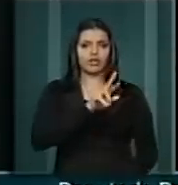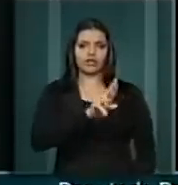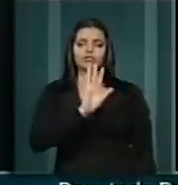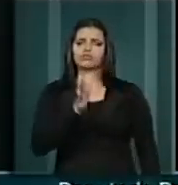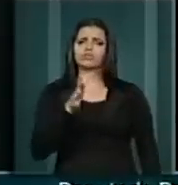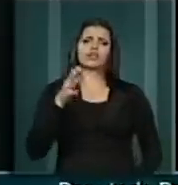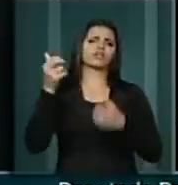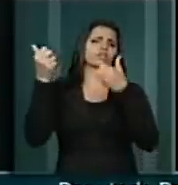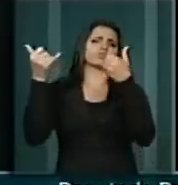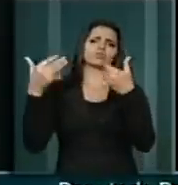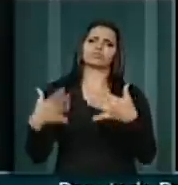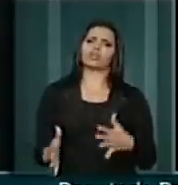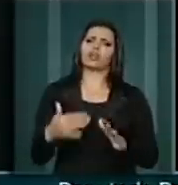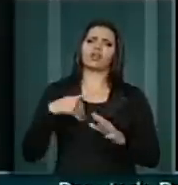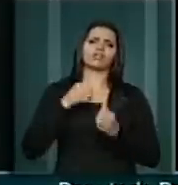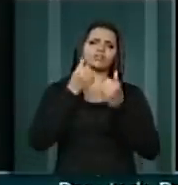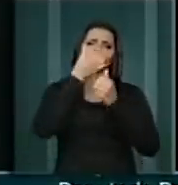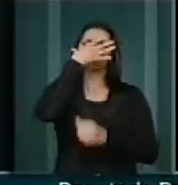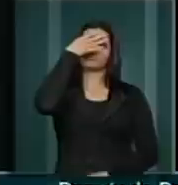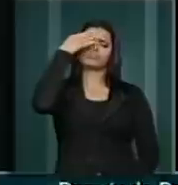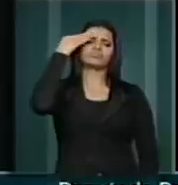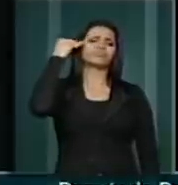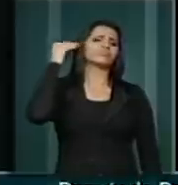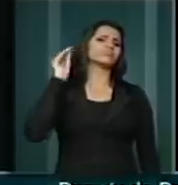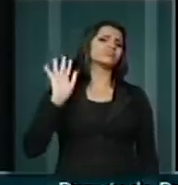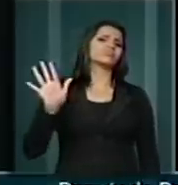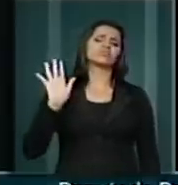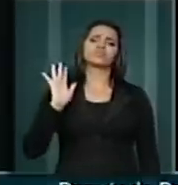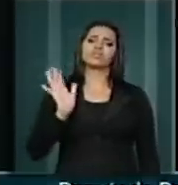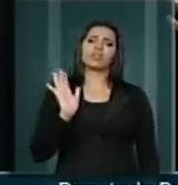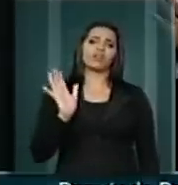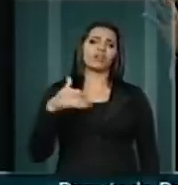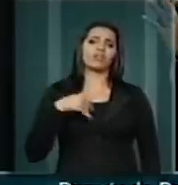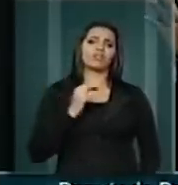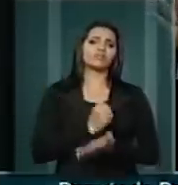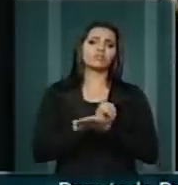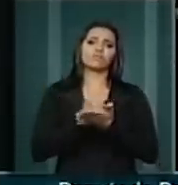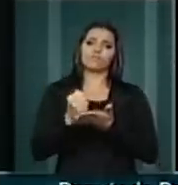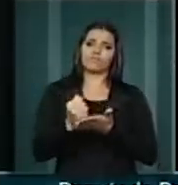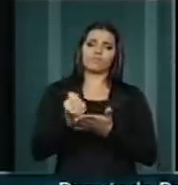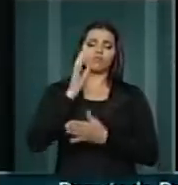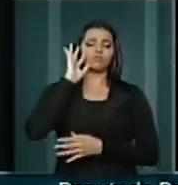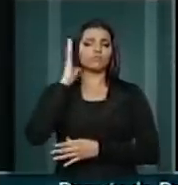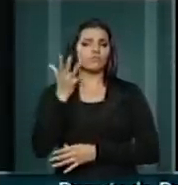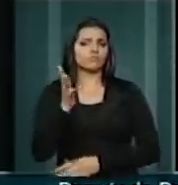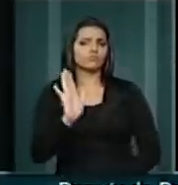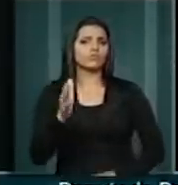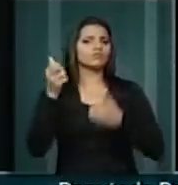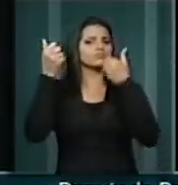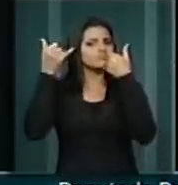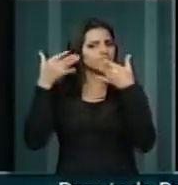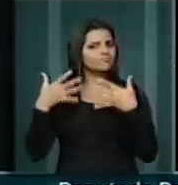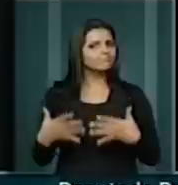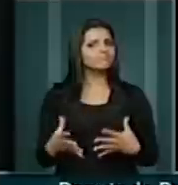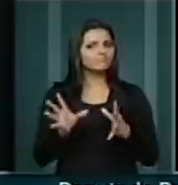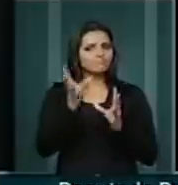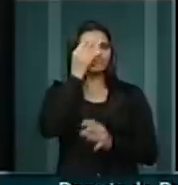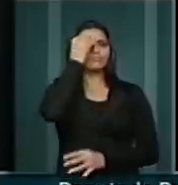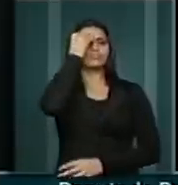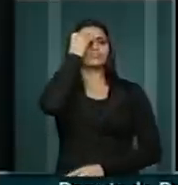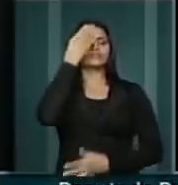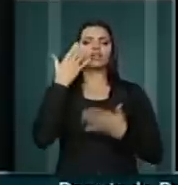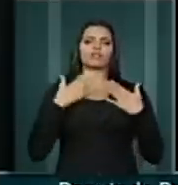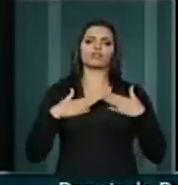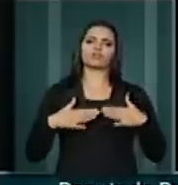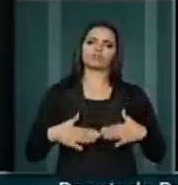já está explicado. Ele me disse que já são fatos resolvidos, esclarecidos e que ele se sente